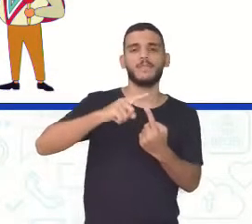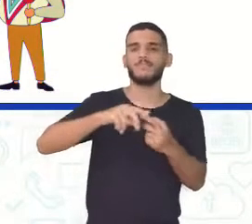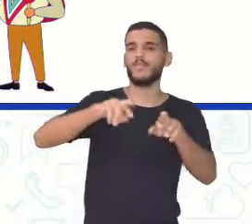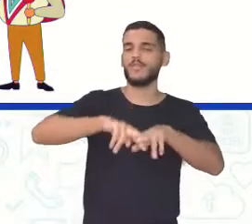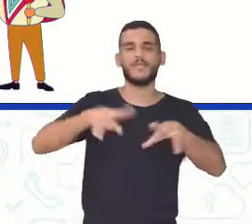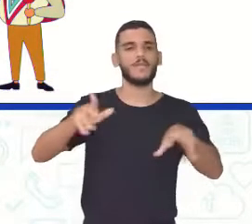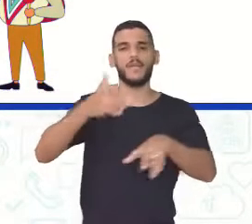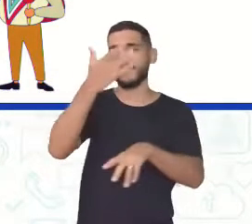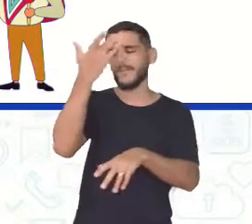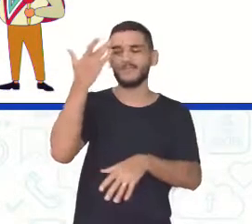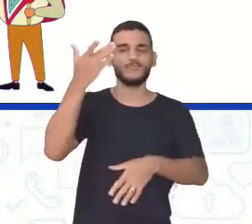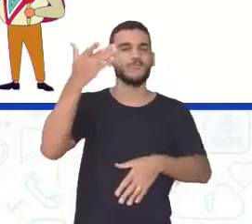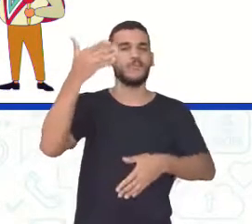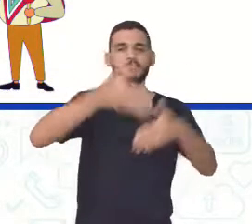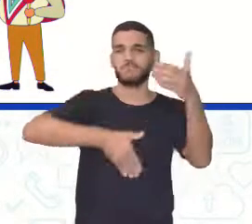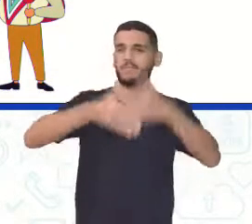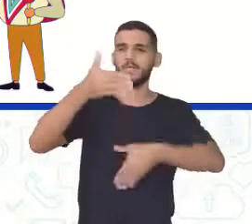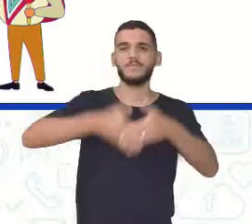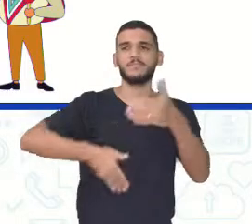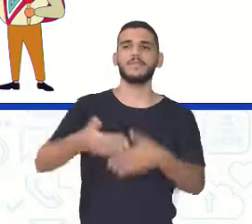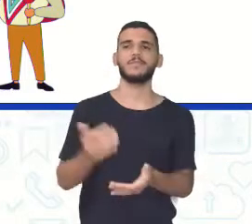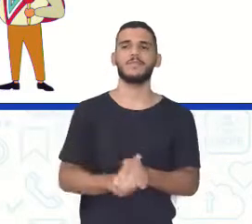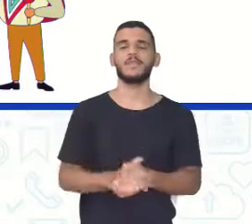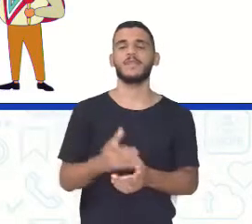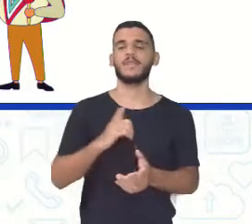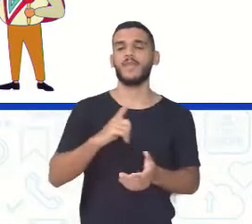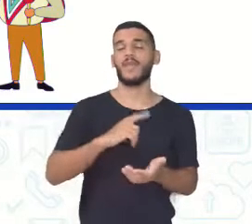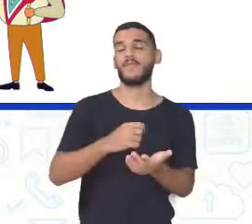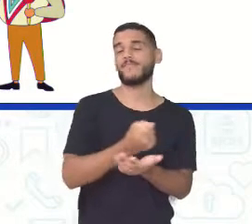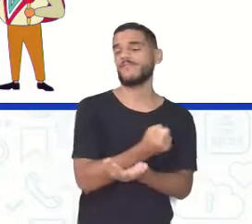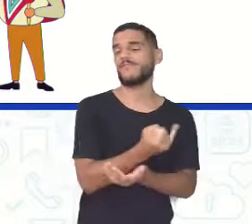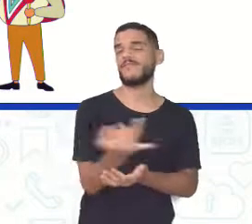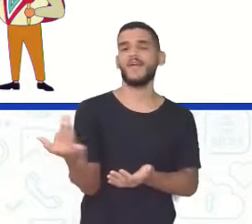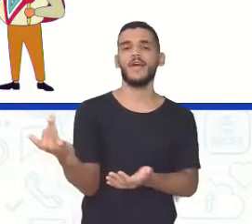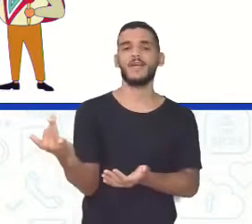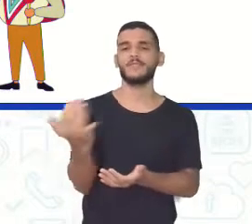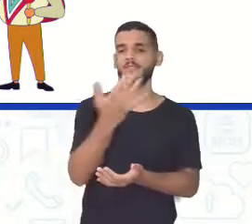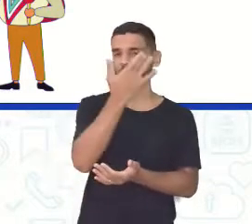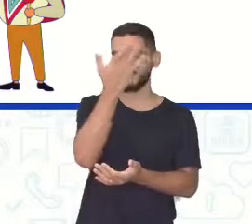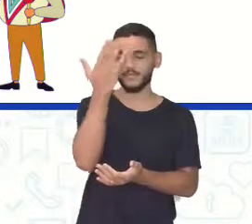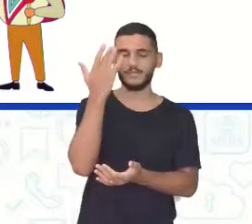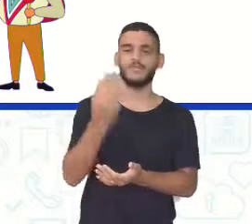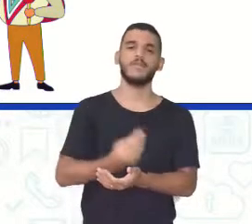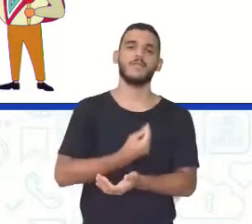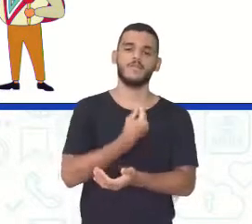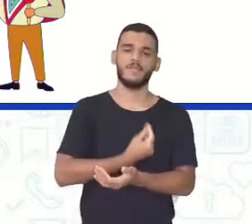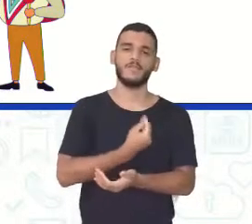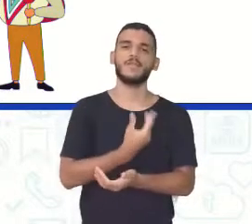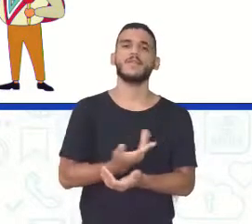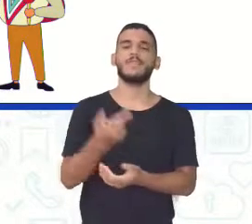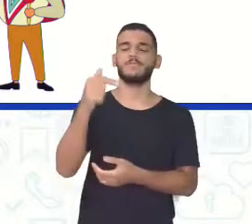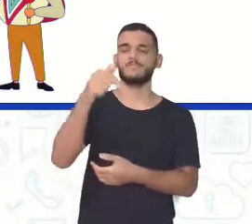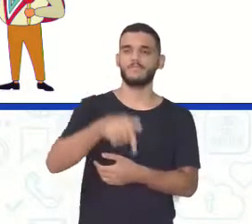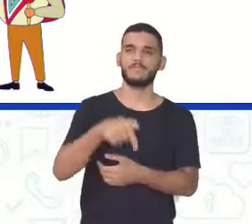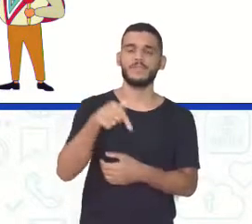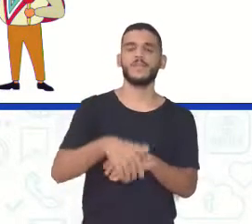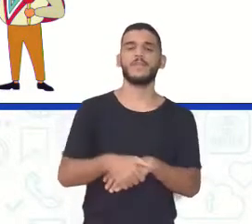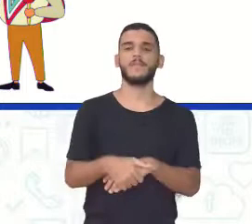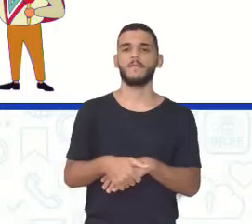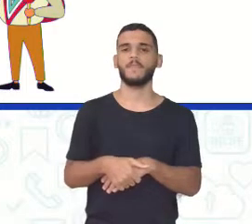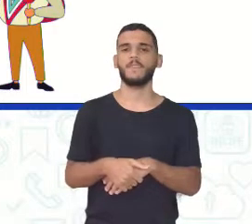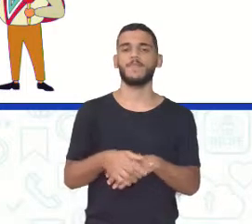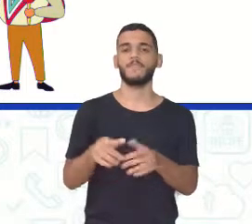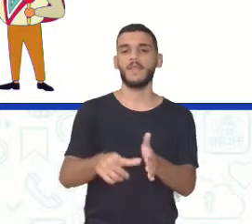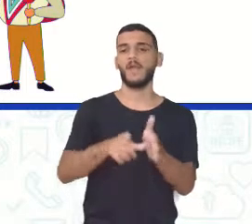Meu povo Envolvendo o que? Os inúmeros povos nativos Que habitavam em tempos pré